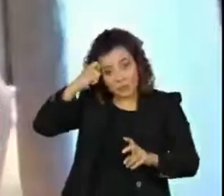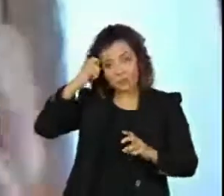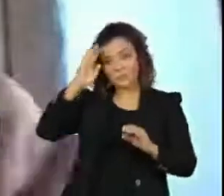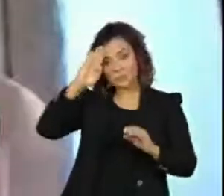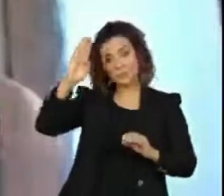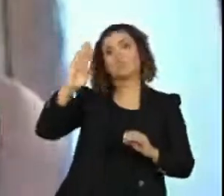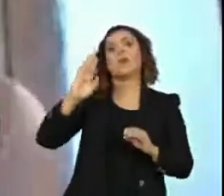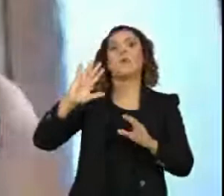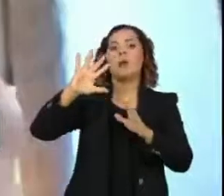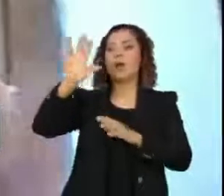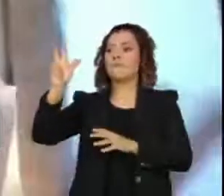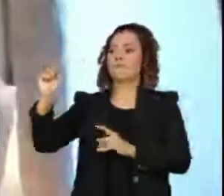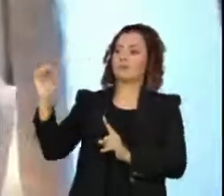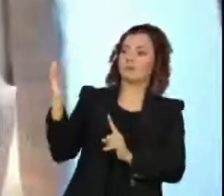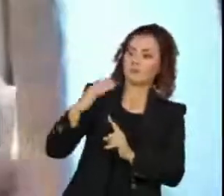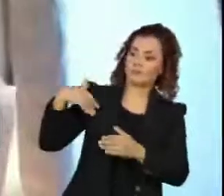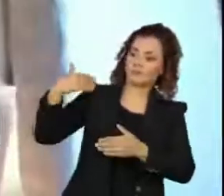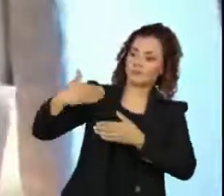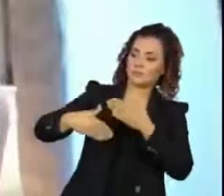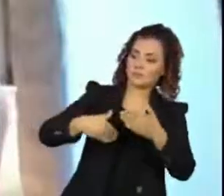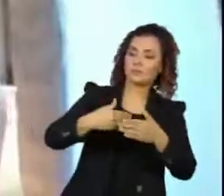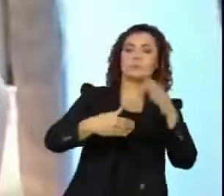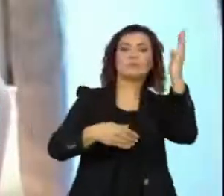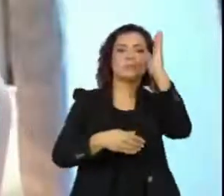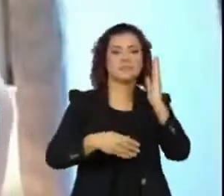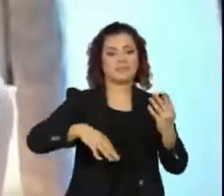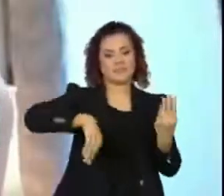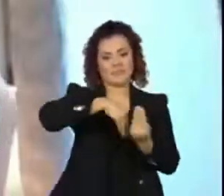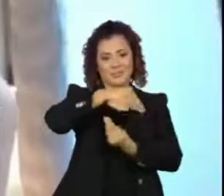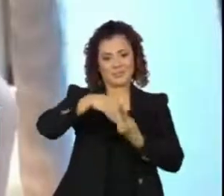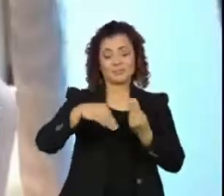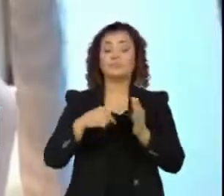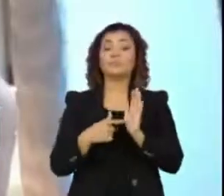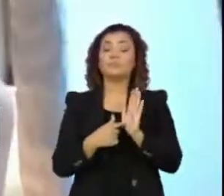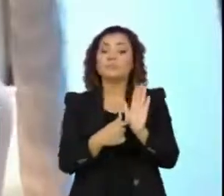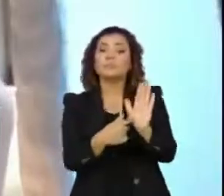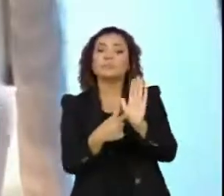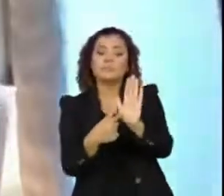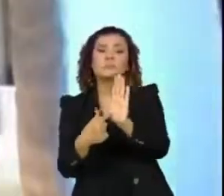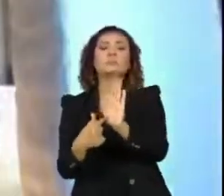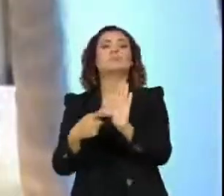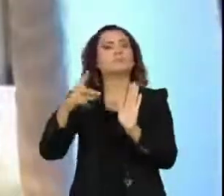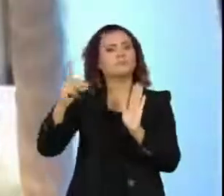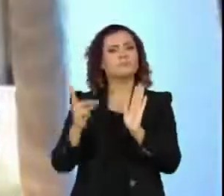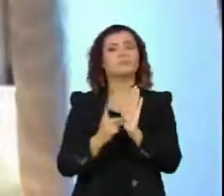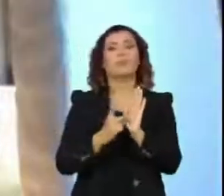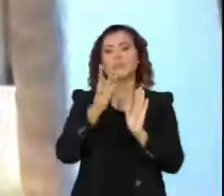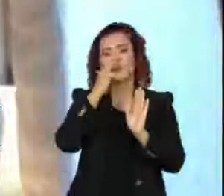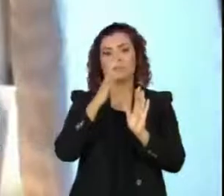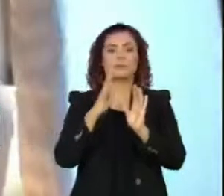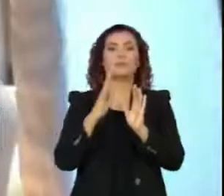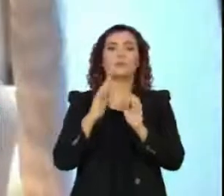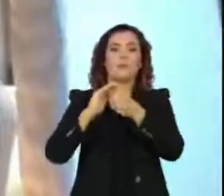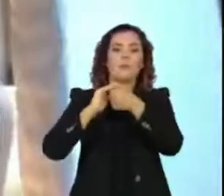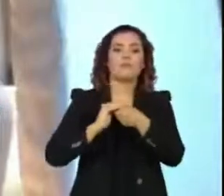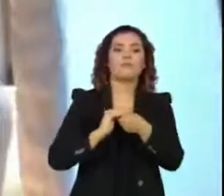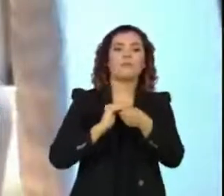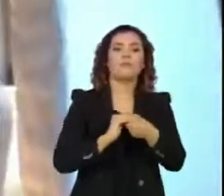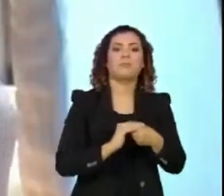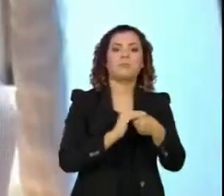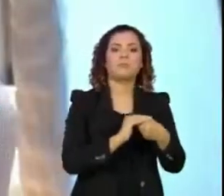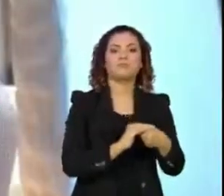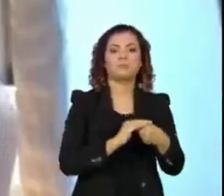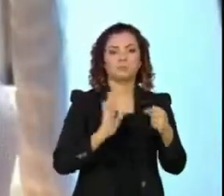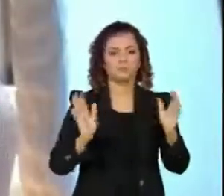populações de origem africana e depois afro-brasileiras, elas foram sistematicamente silenciadas, nós ainda temos uma